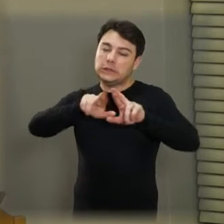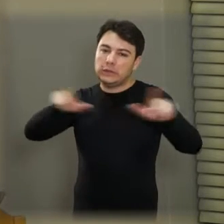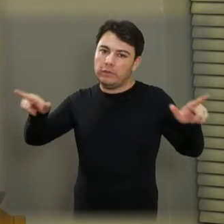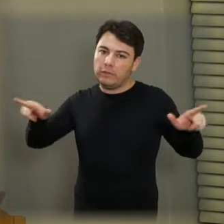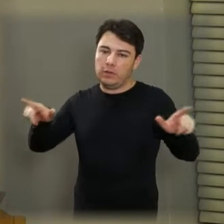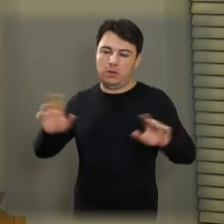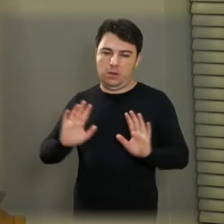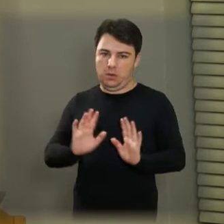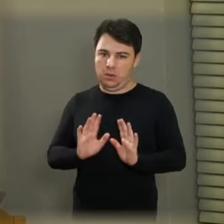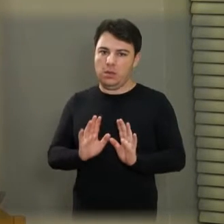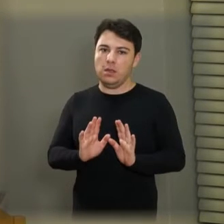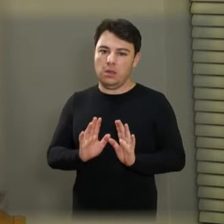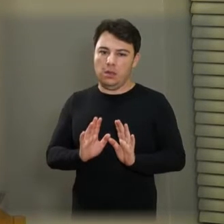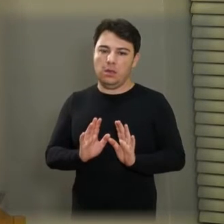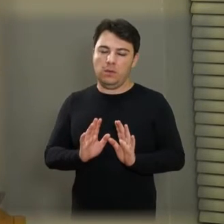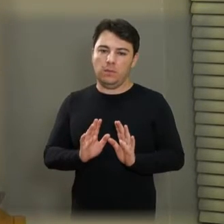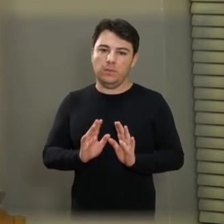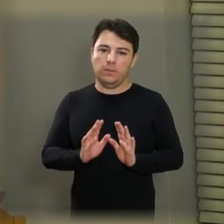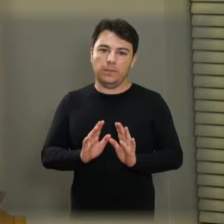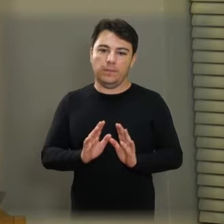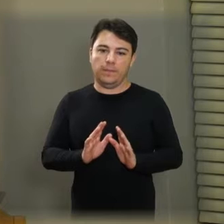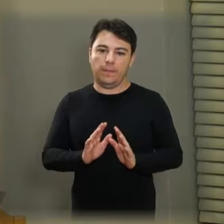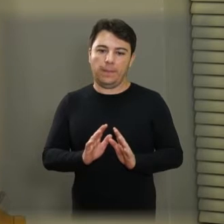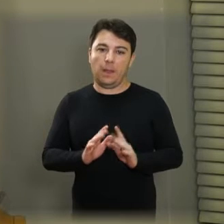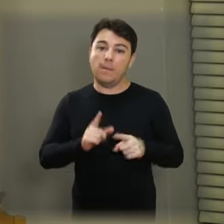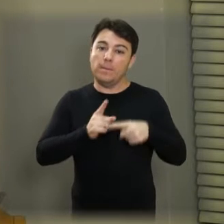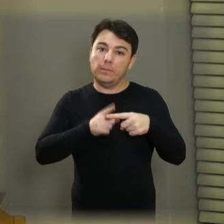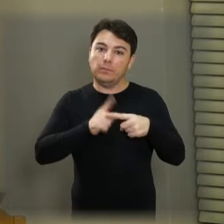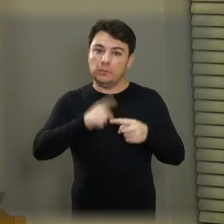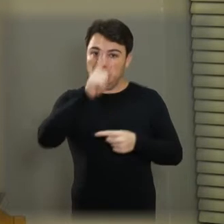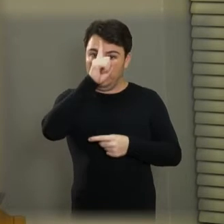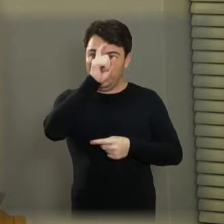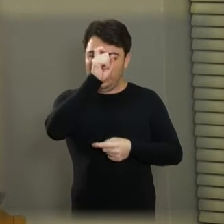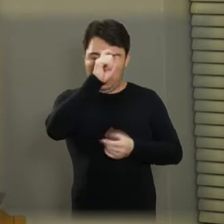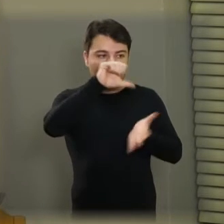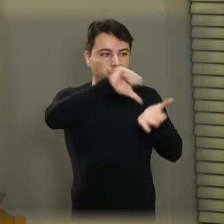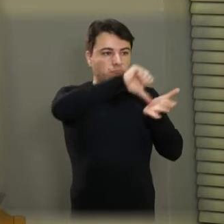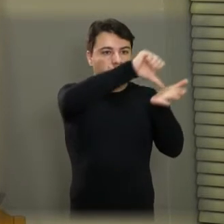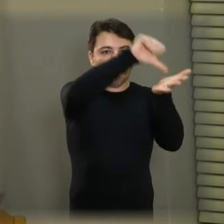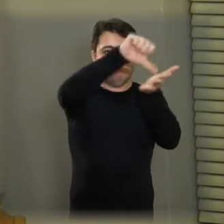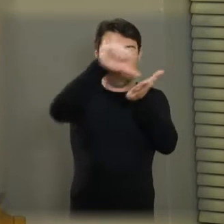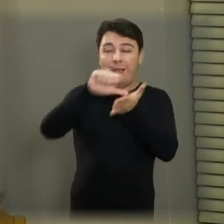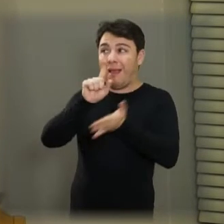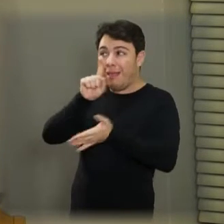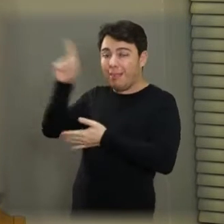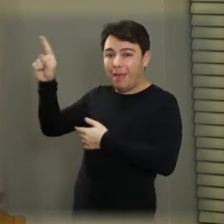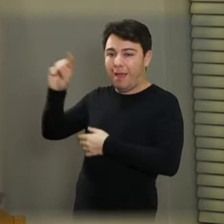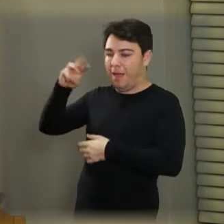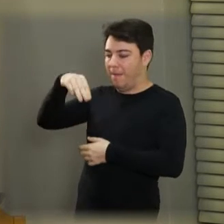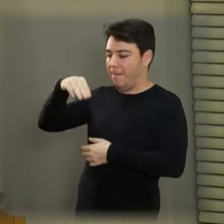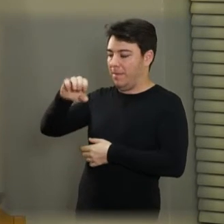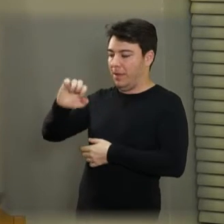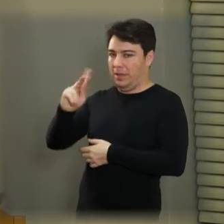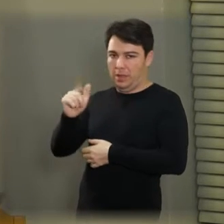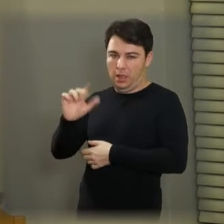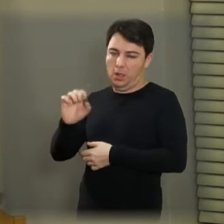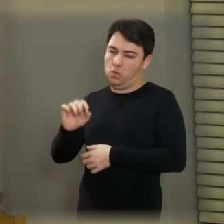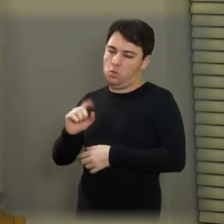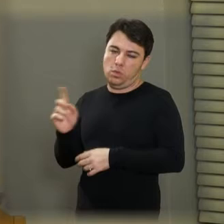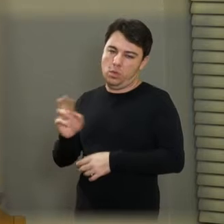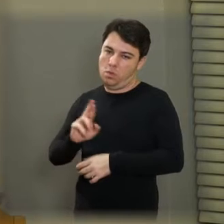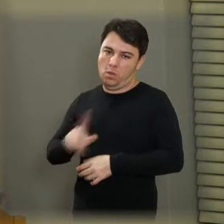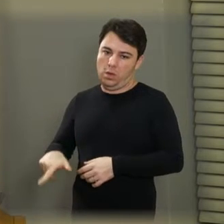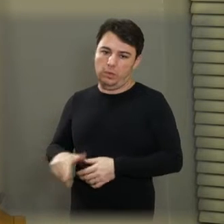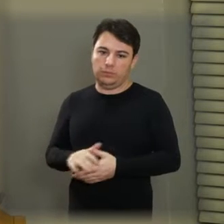ser uma retaguarda das outras unidades de saúde do município. Mário, eu vou correr um pouquinho aqui